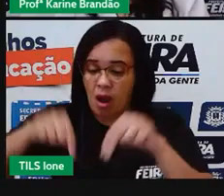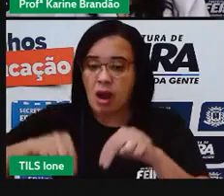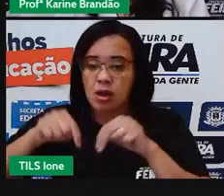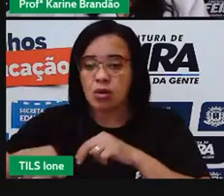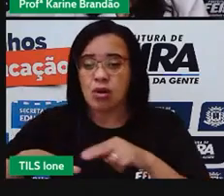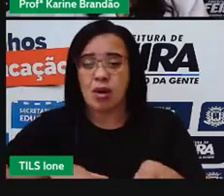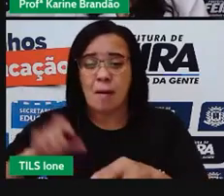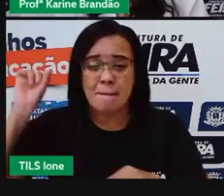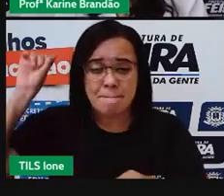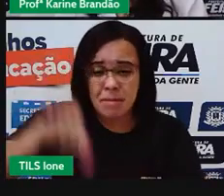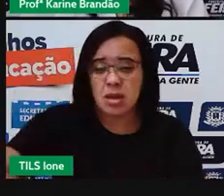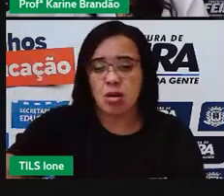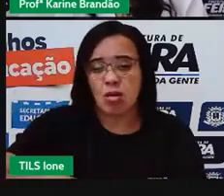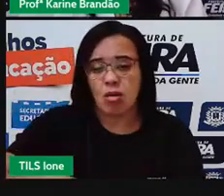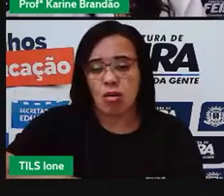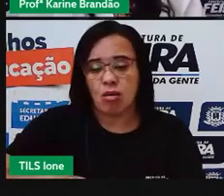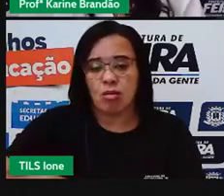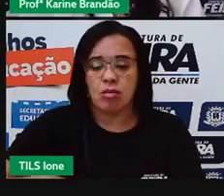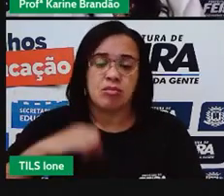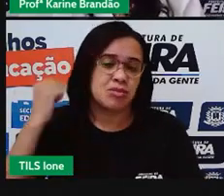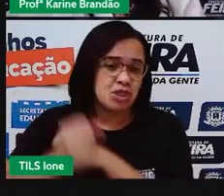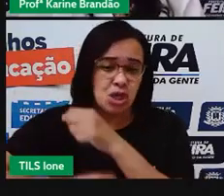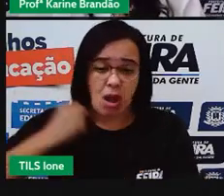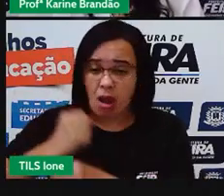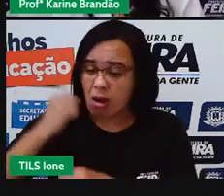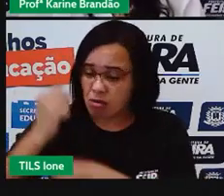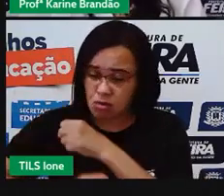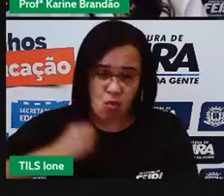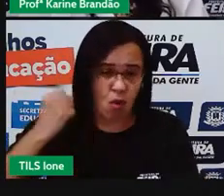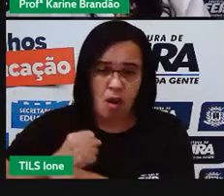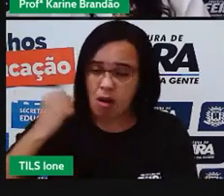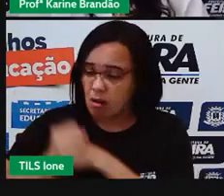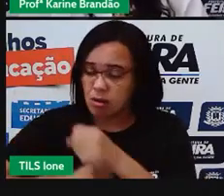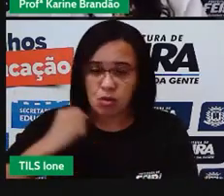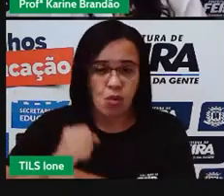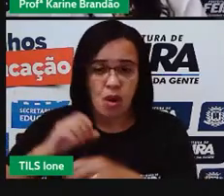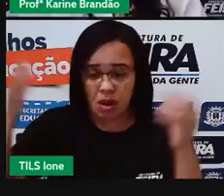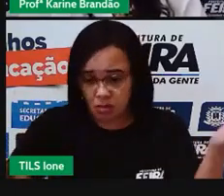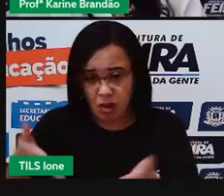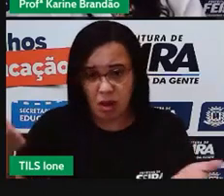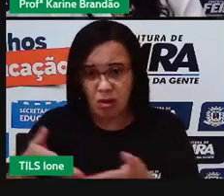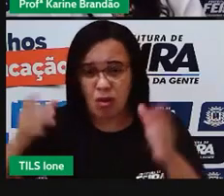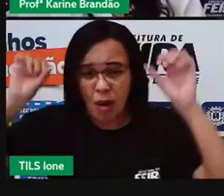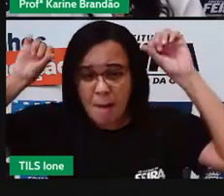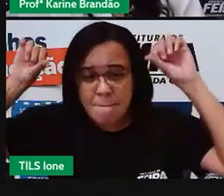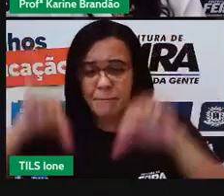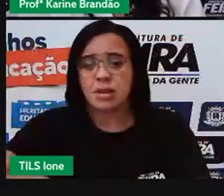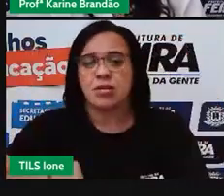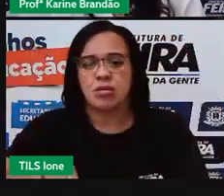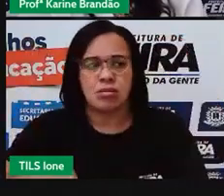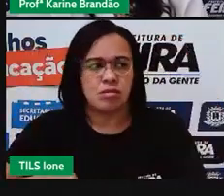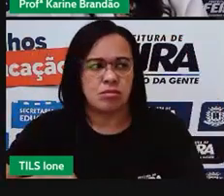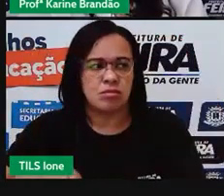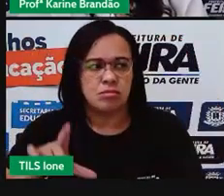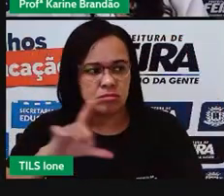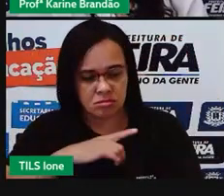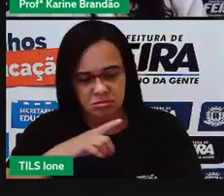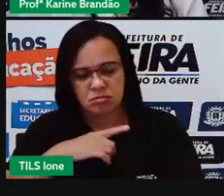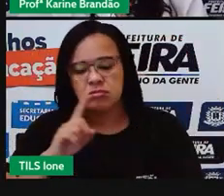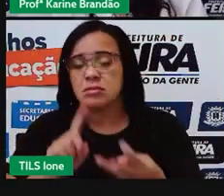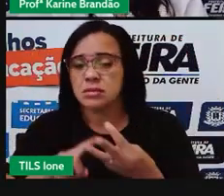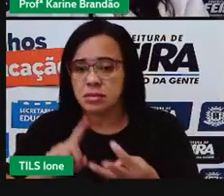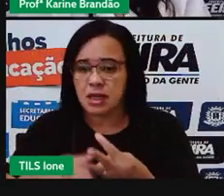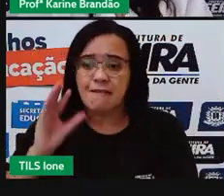seca no nosso país, que é uma seca que não acontece, né? Não tem registros há mais de um século. Existe